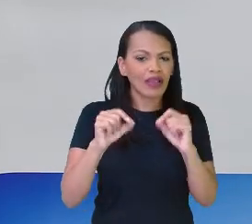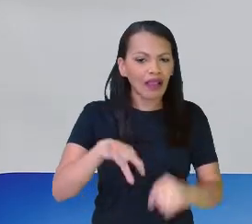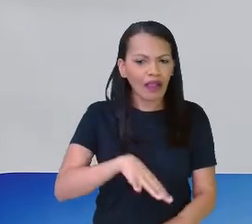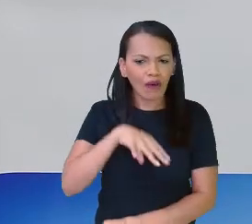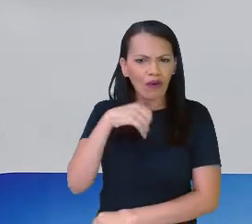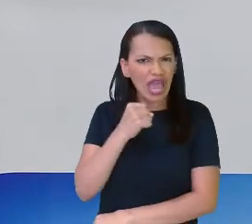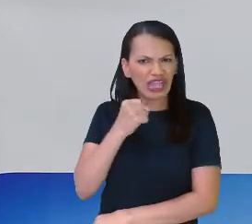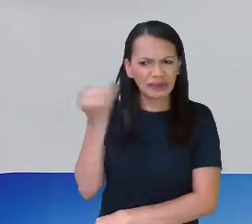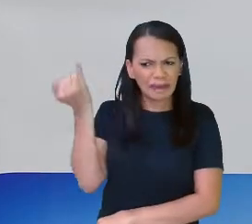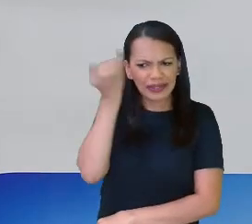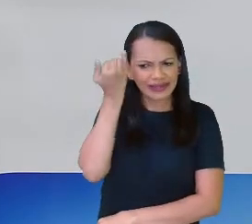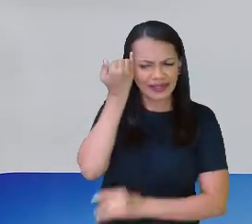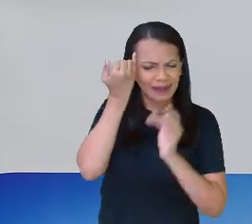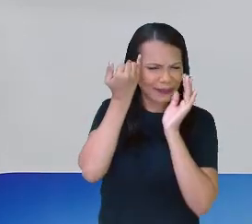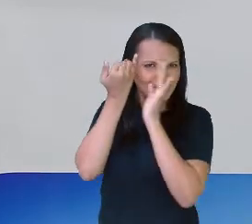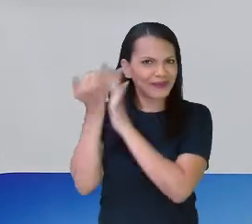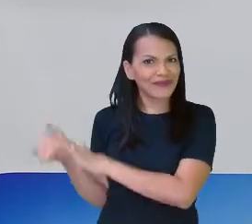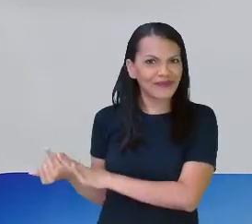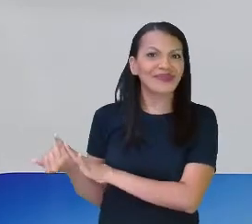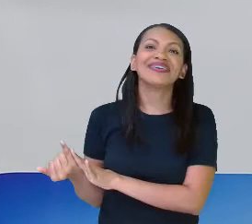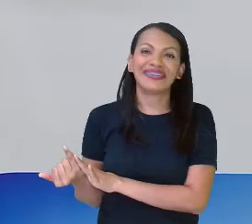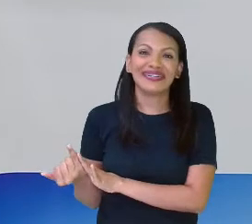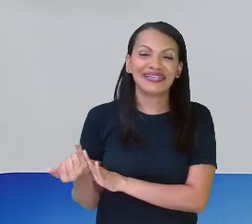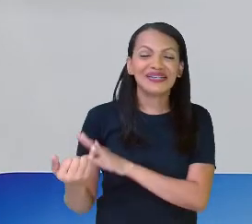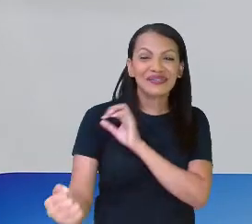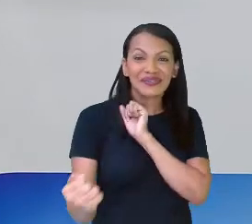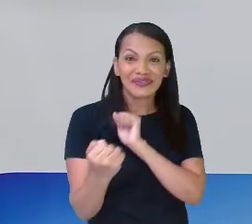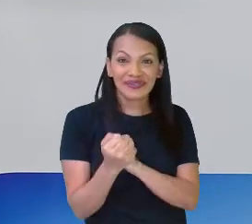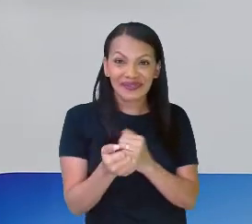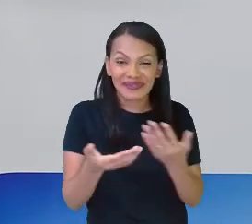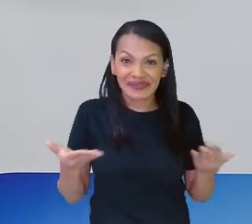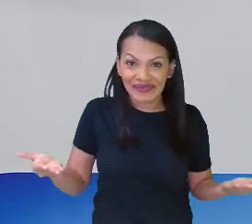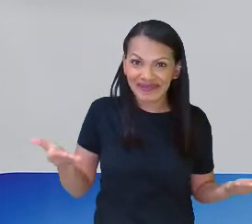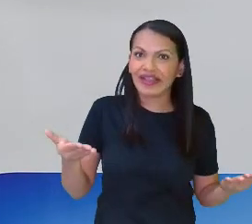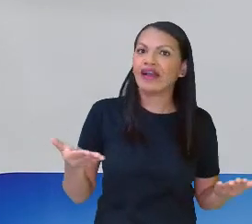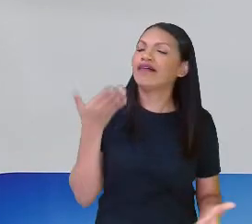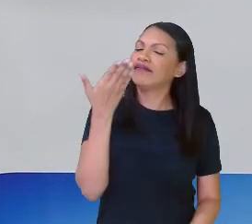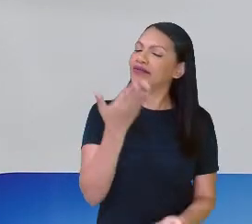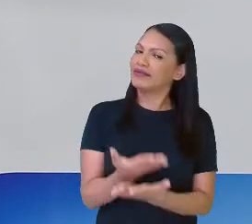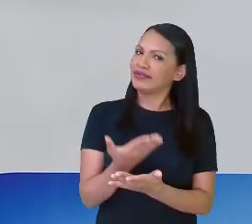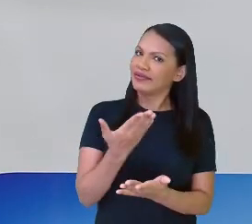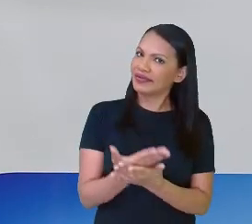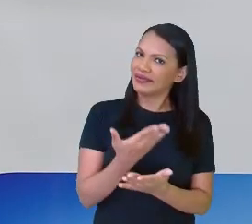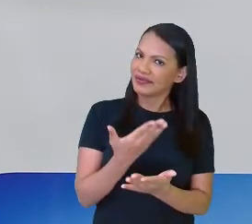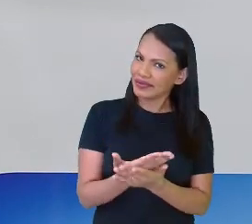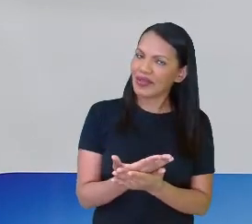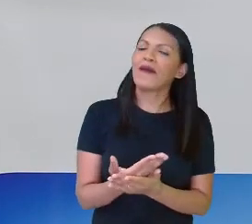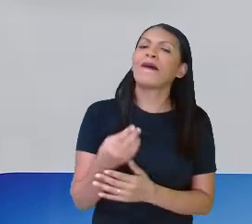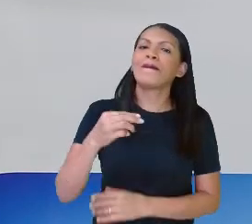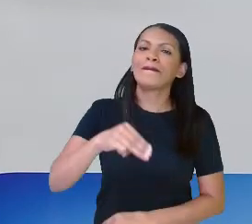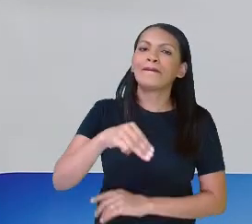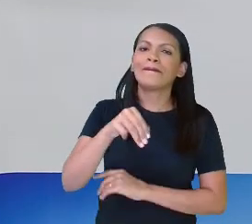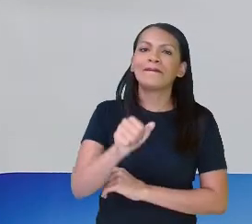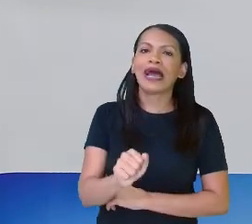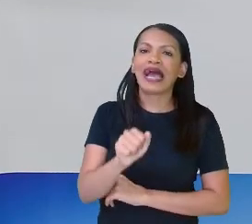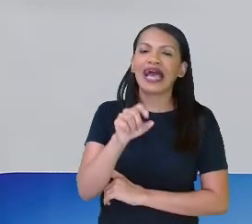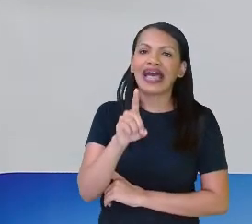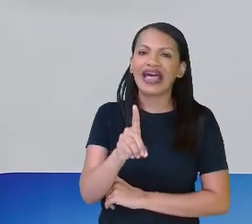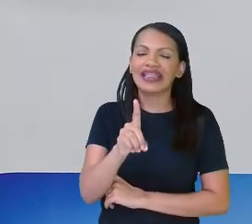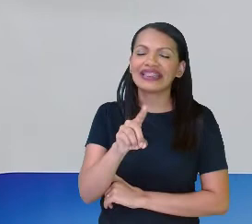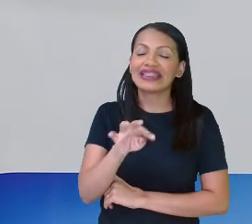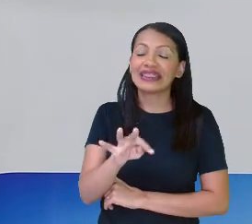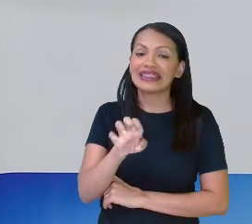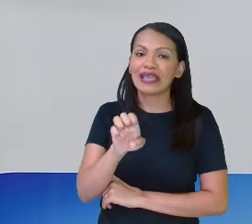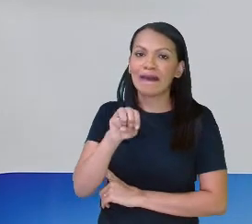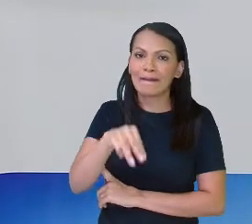comigo na maior coragem do mundo, porque hoje a aula é de matemática, vocês já sabem,